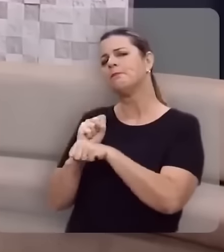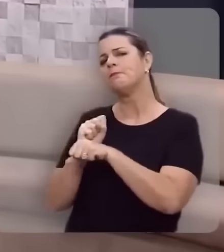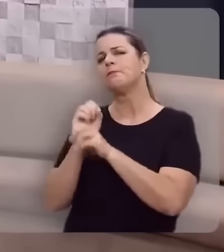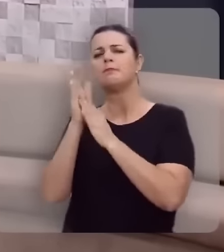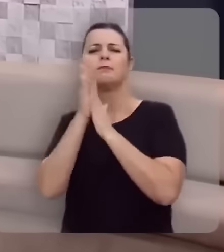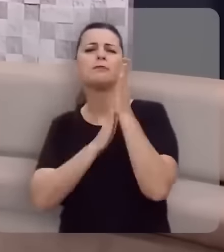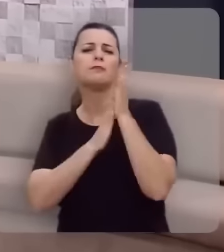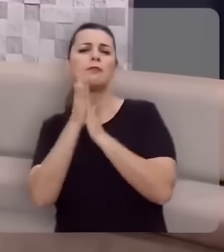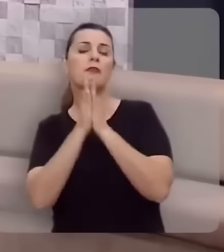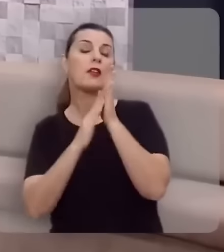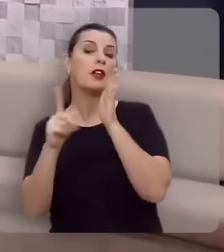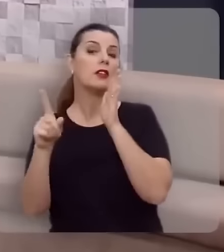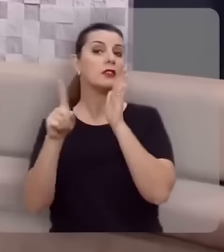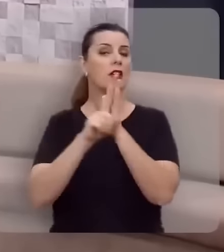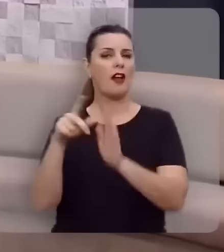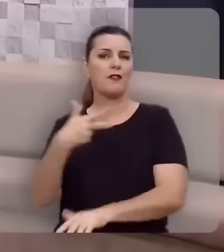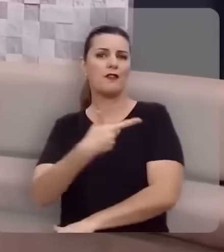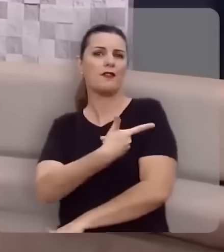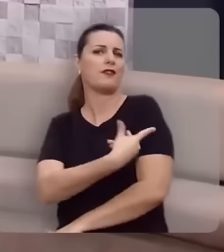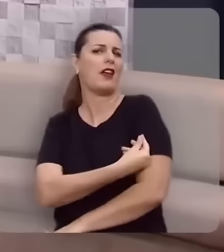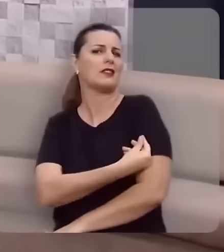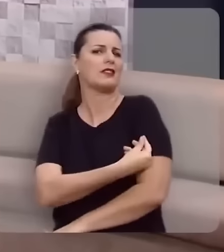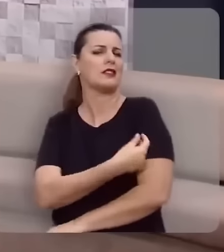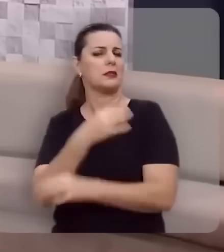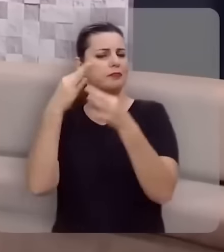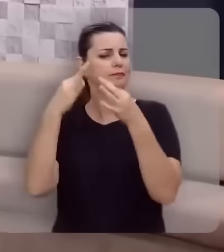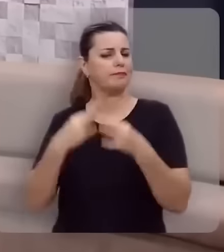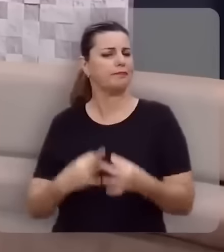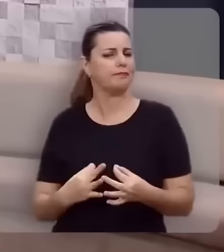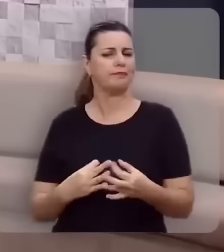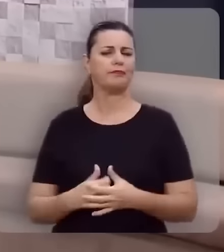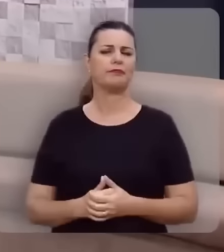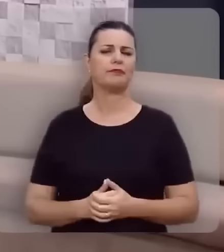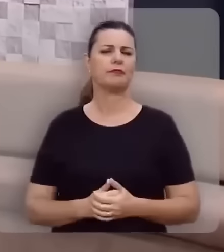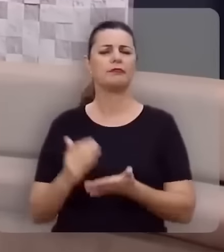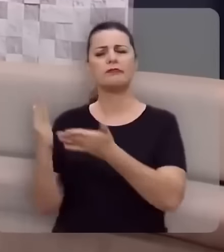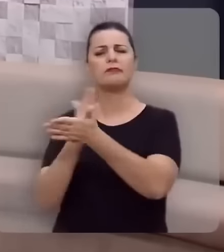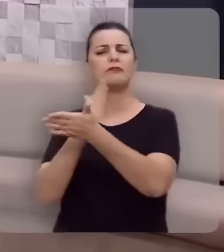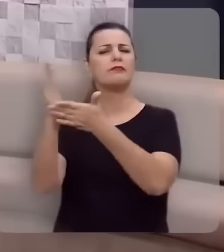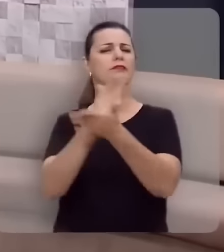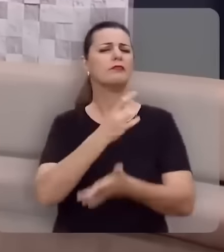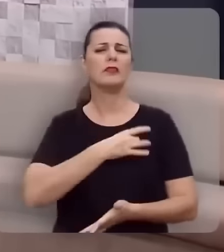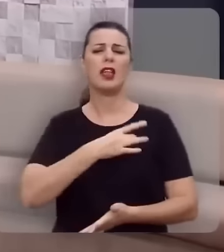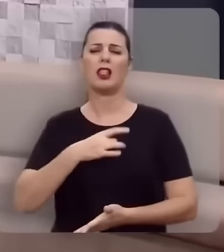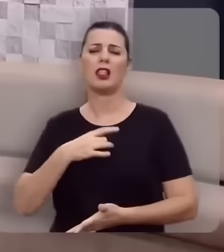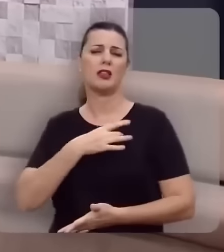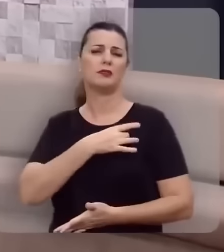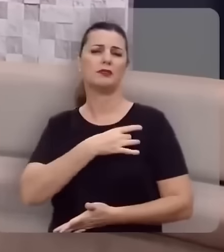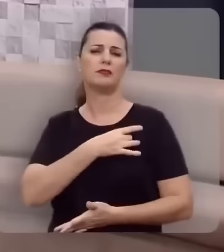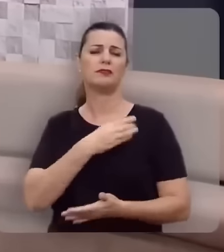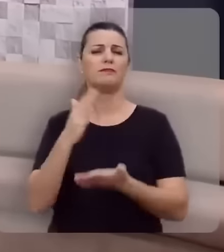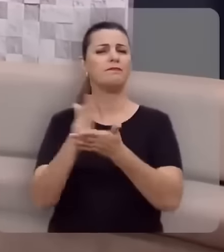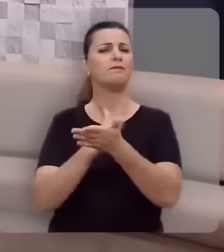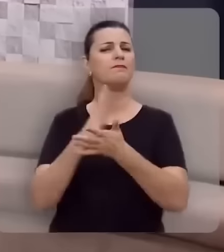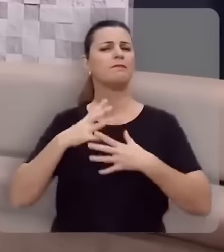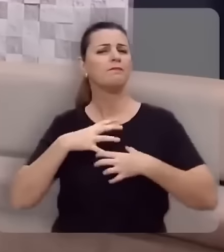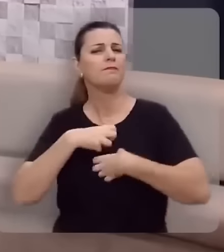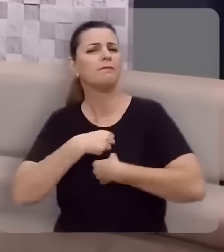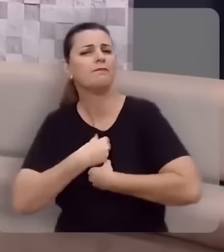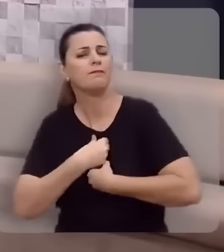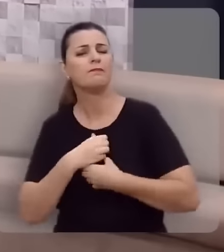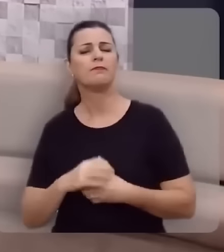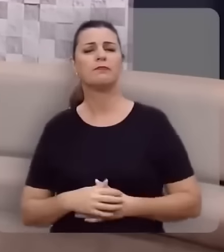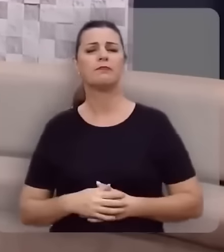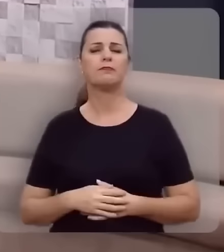ansiedade a chegada de uma vacina eficaz. São muitos temores, são muitas angústias,